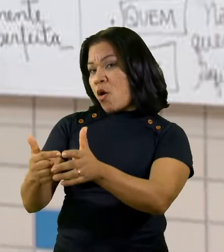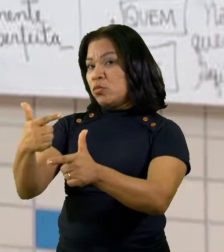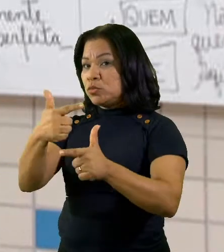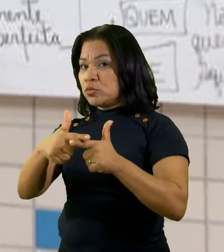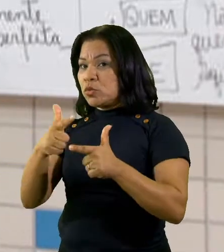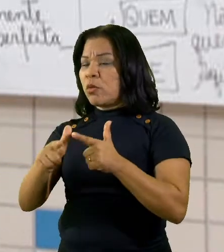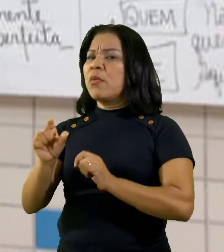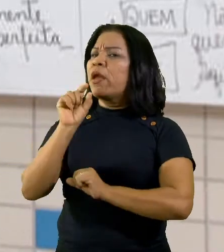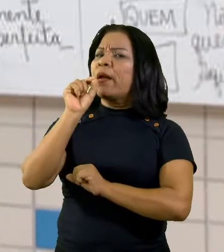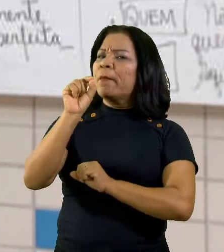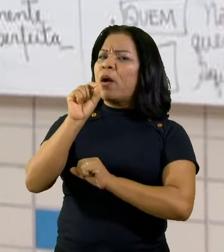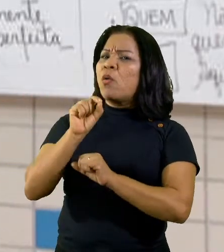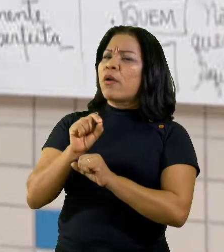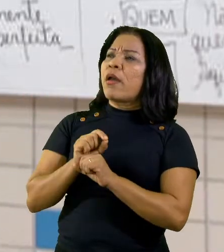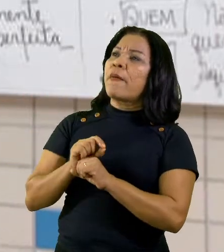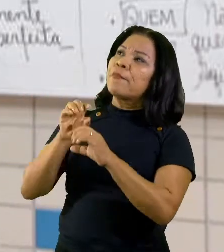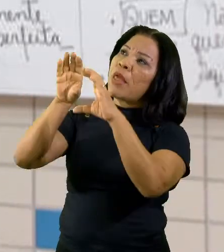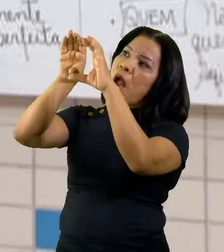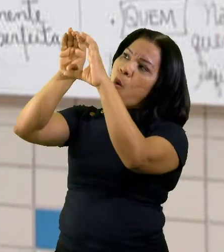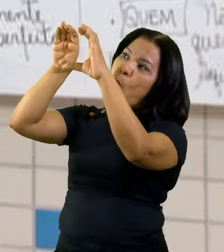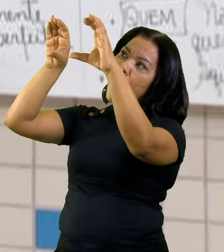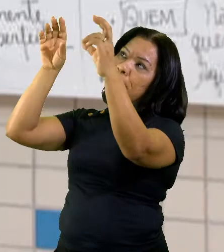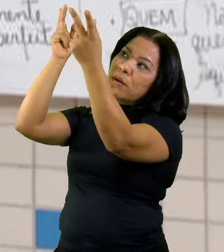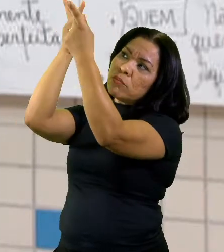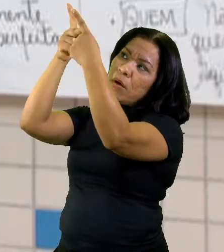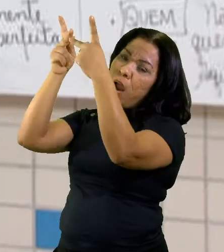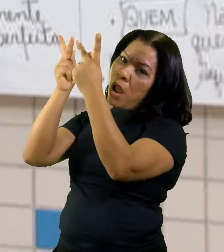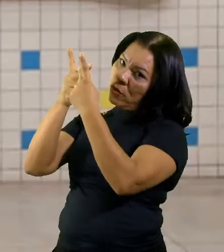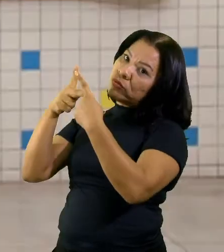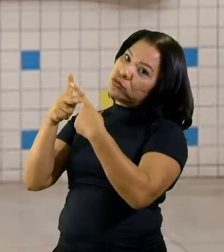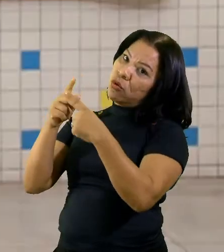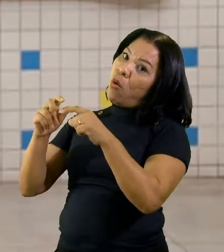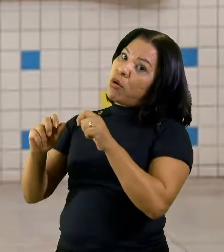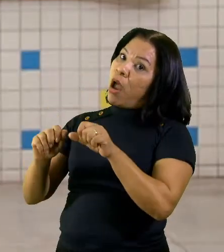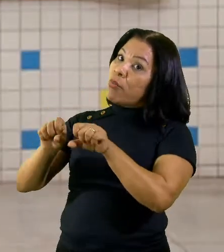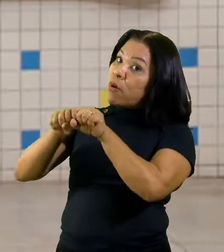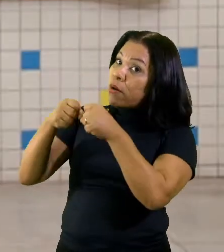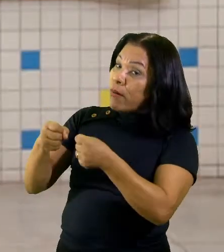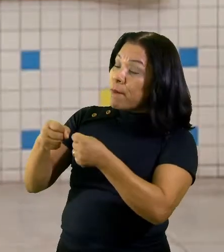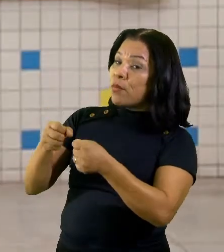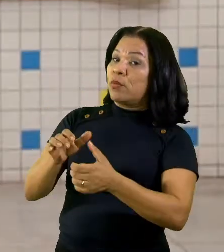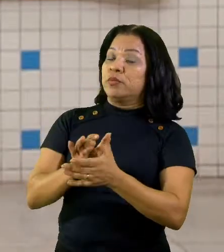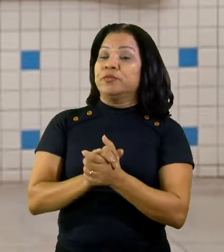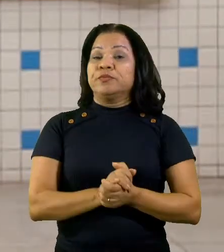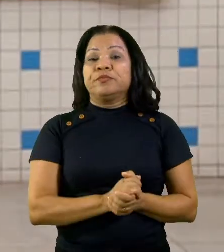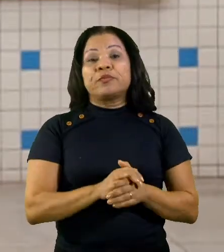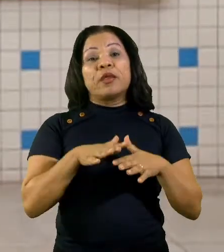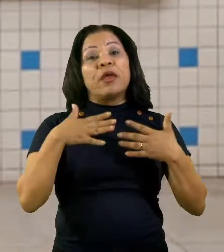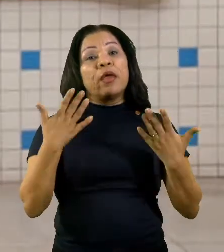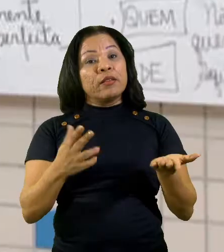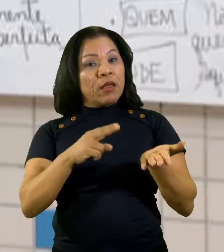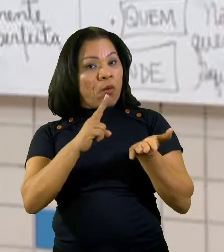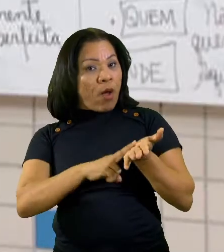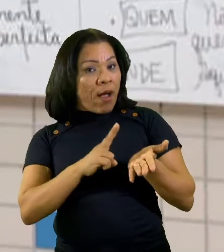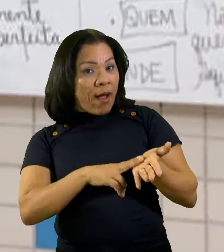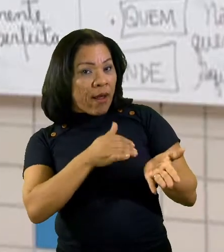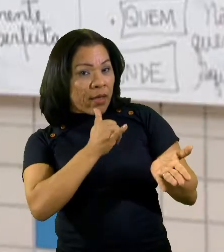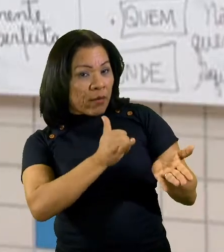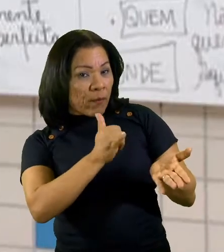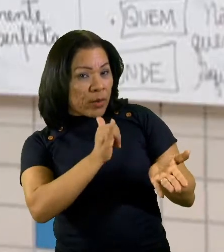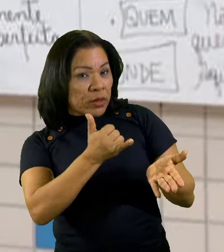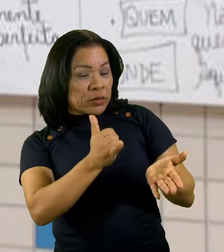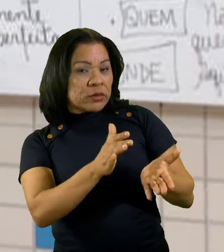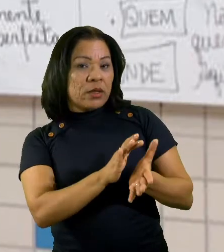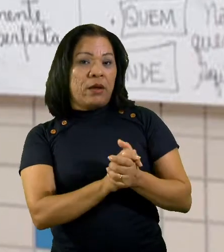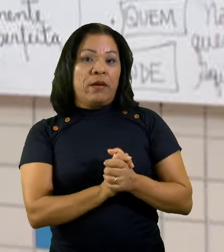aparelho de ar-condicionado comprado nessa loja. As cartas argumentativas, elas utilizam de